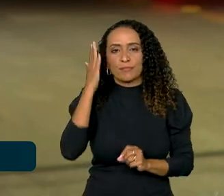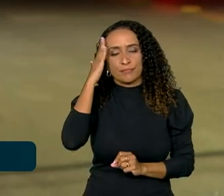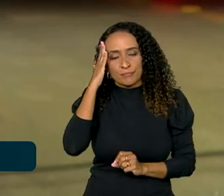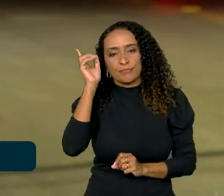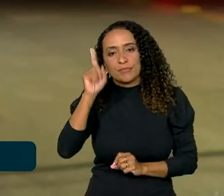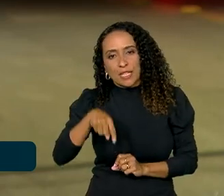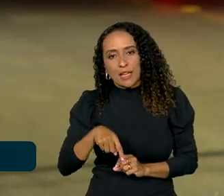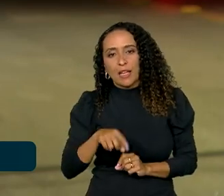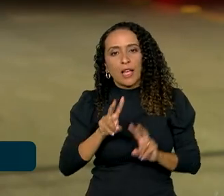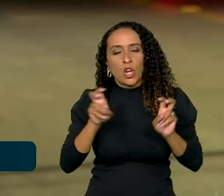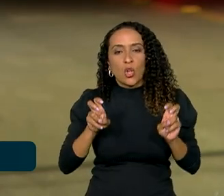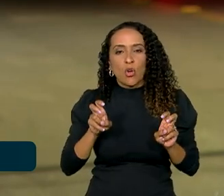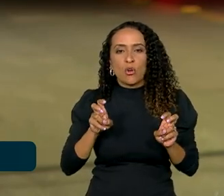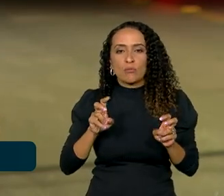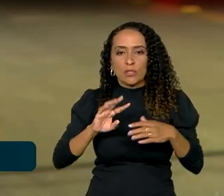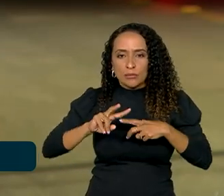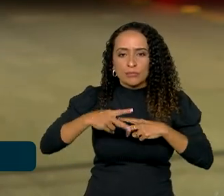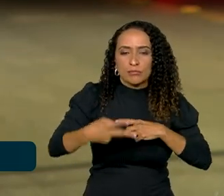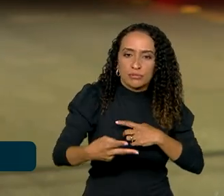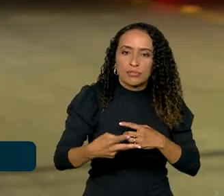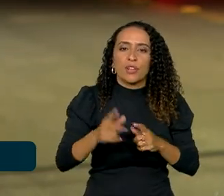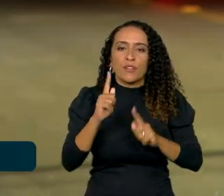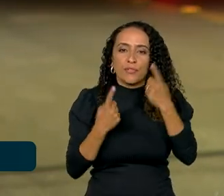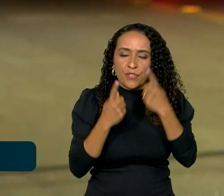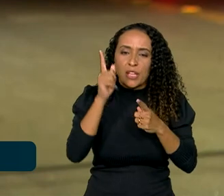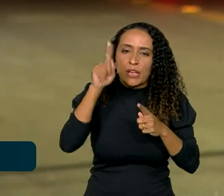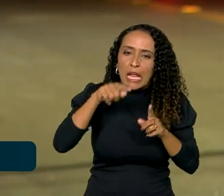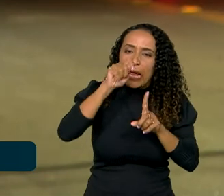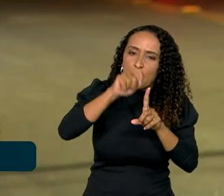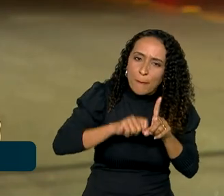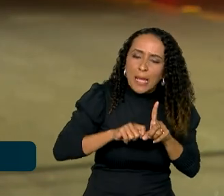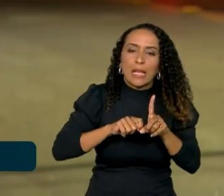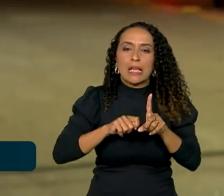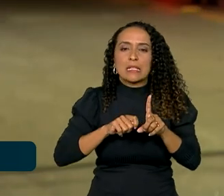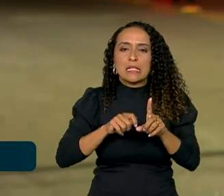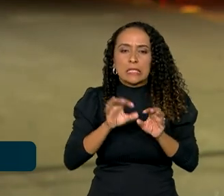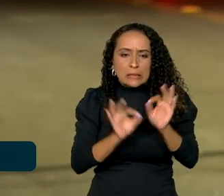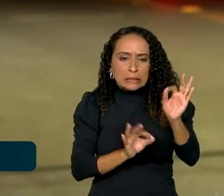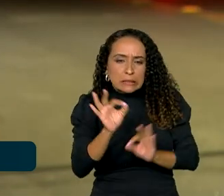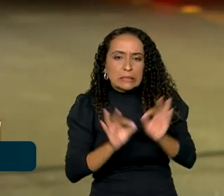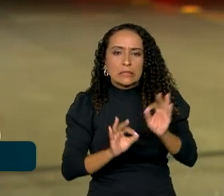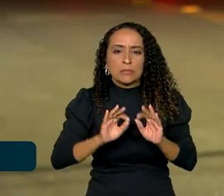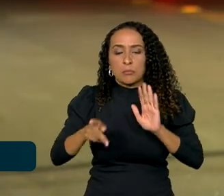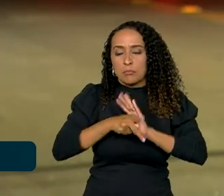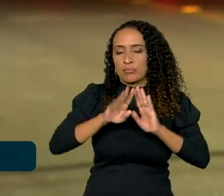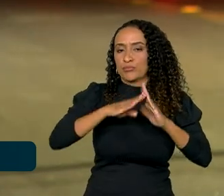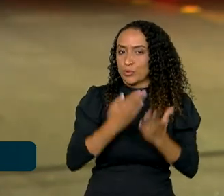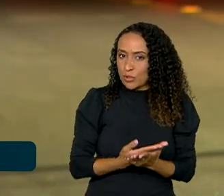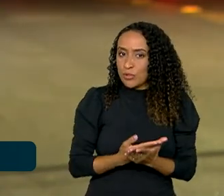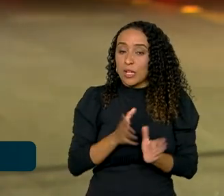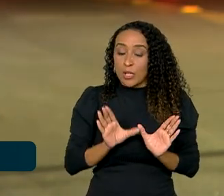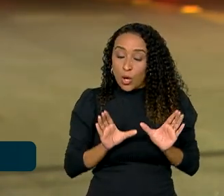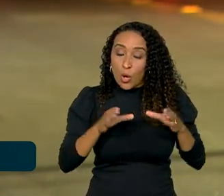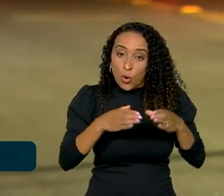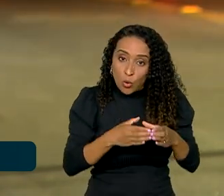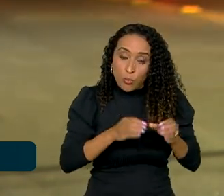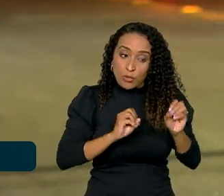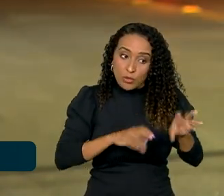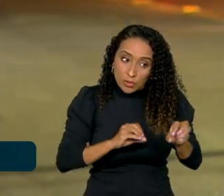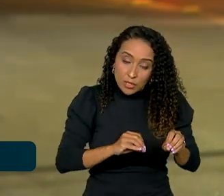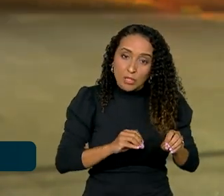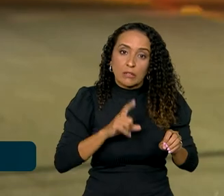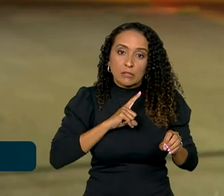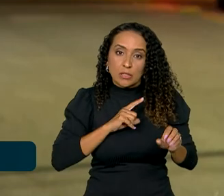É o que a gente chama daquele efeito sazonal. Fevereiro é o mês em que há aqueles ajustes escolares. Então, só esse grupo Educação